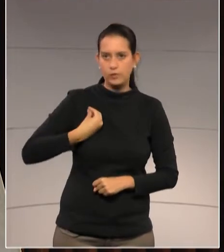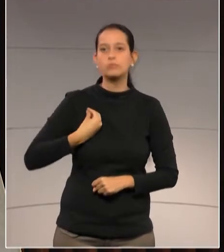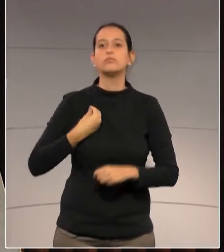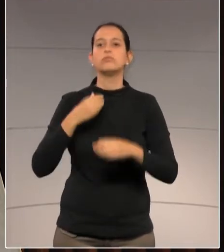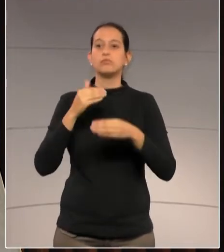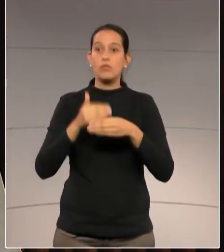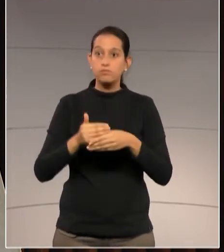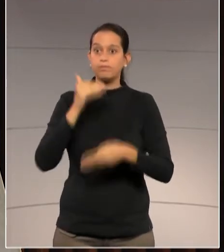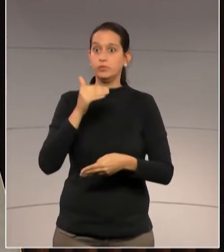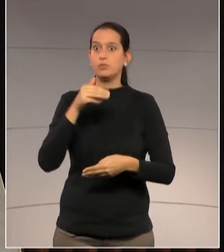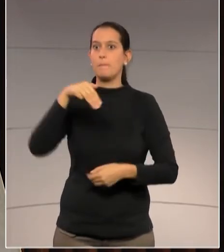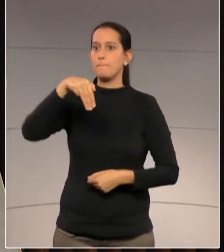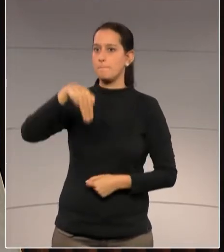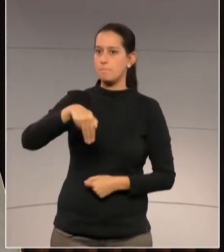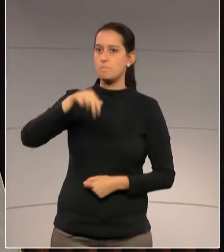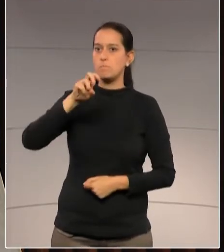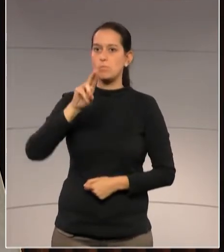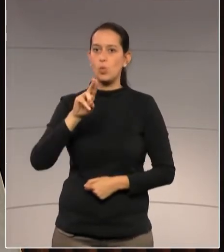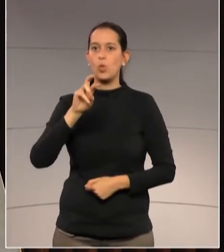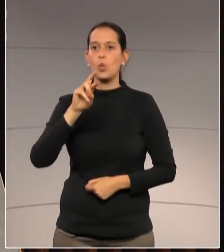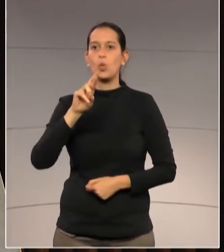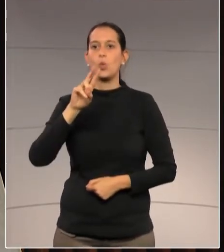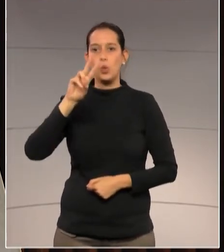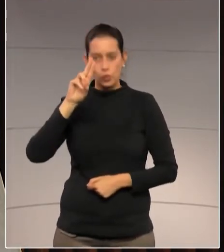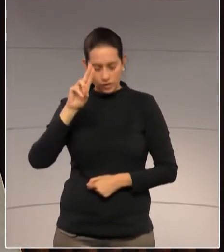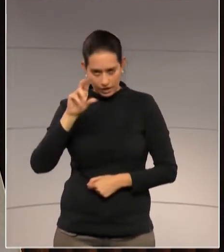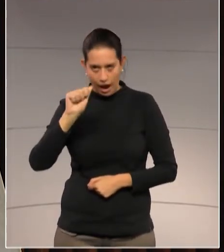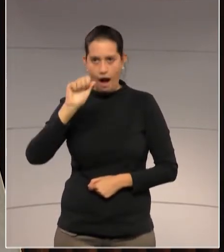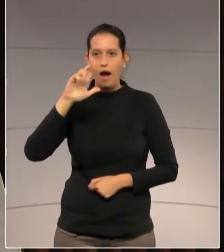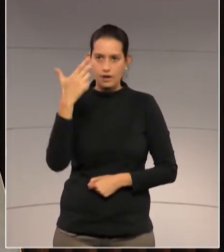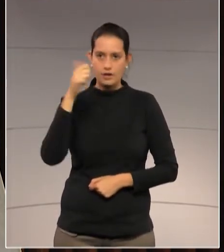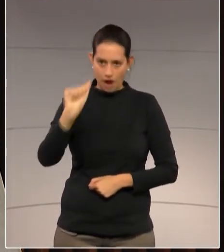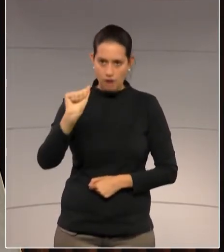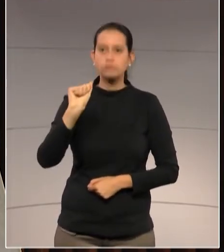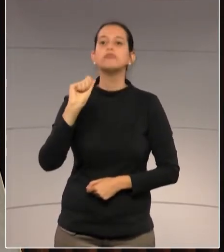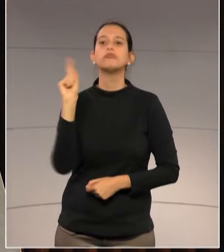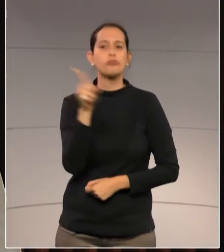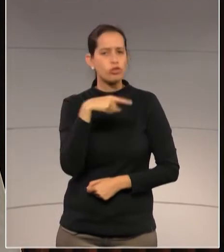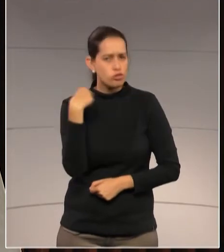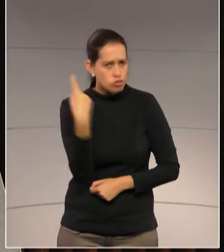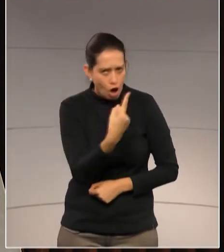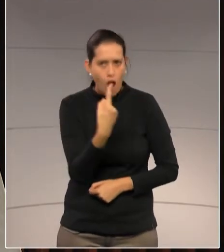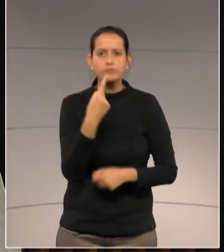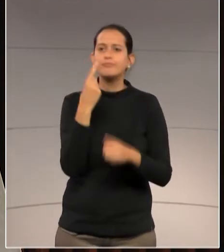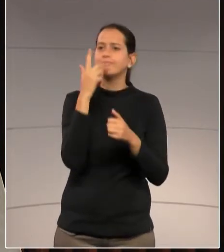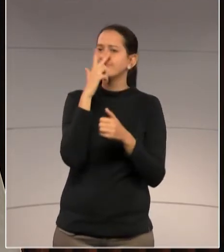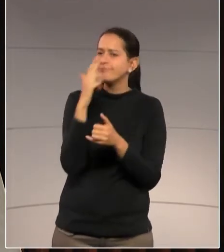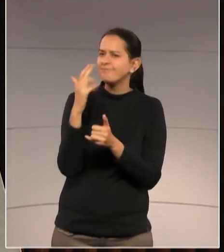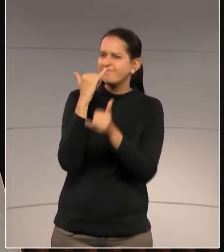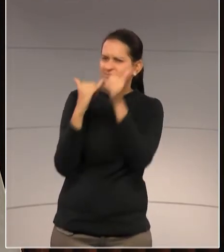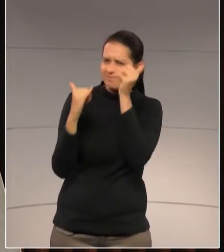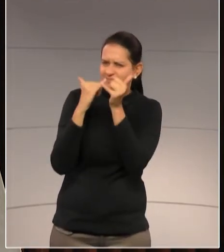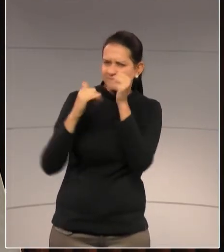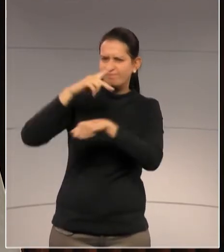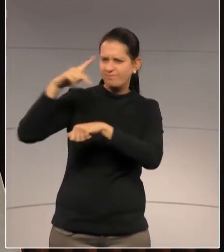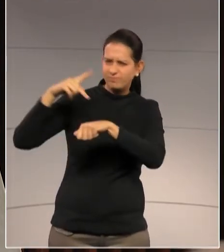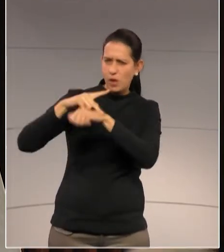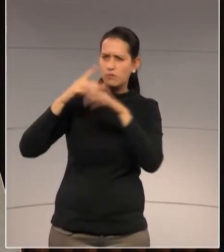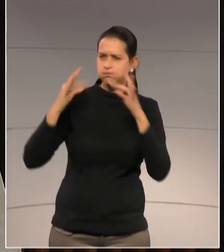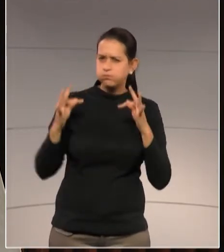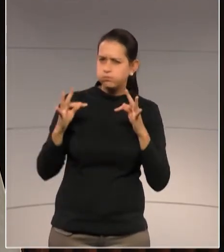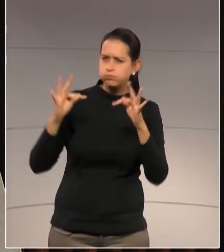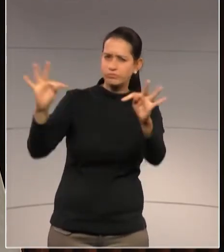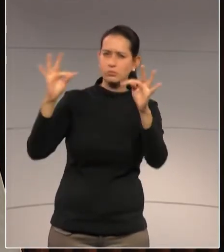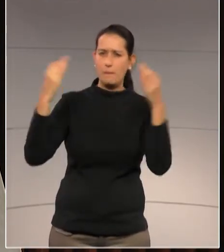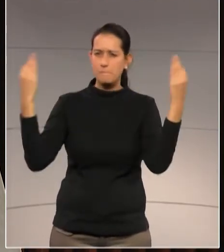estar, da mesma forma que muitos países, no encalço de tecnologia de ponta para melhorar a segurança pública